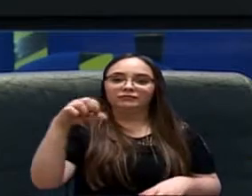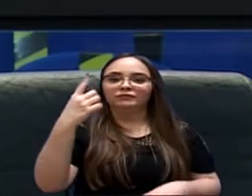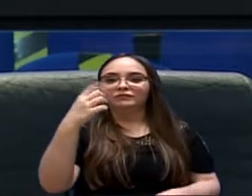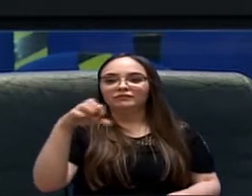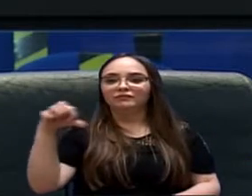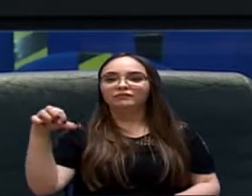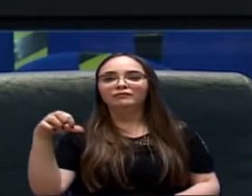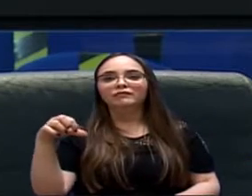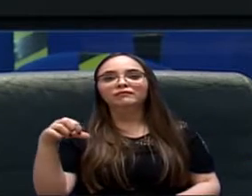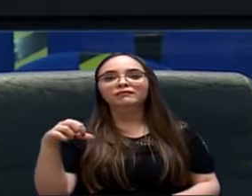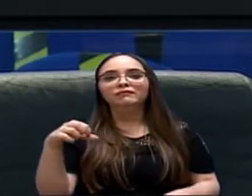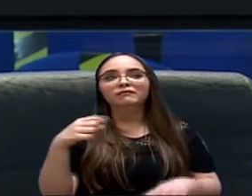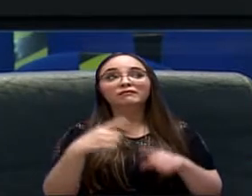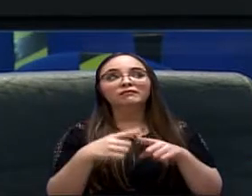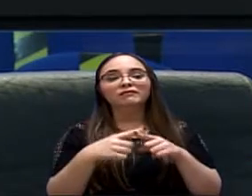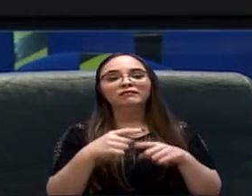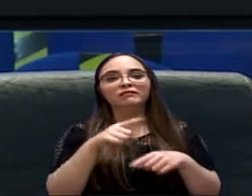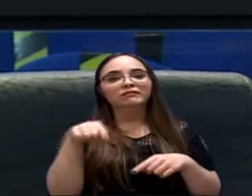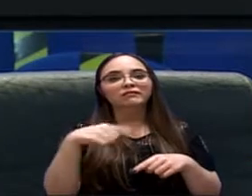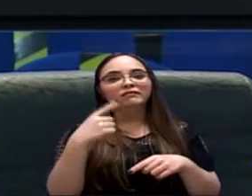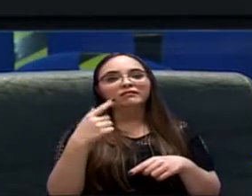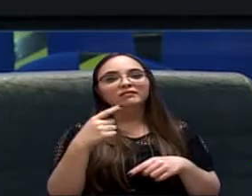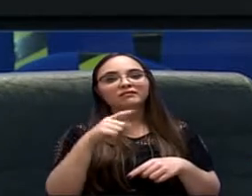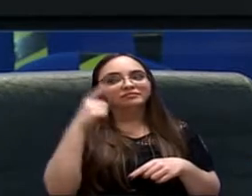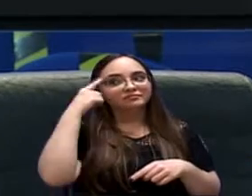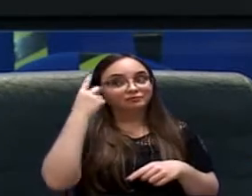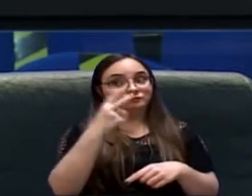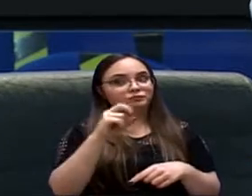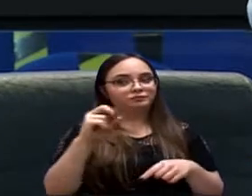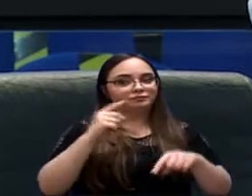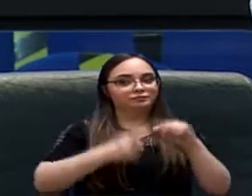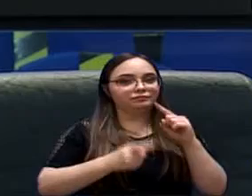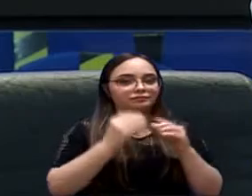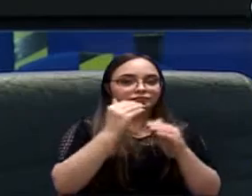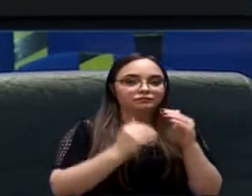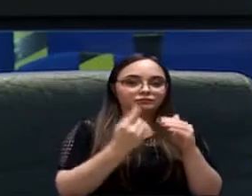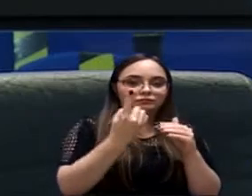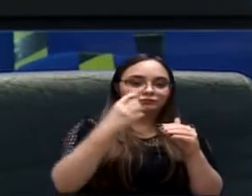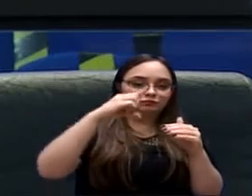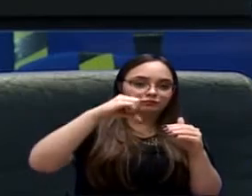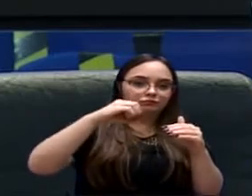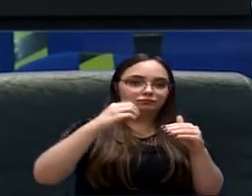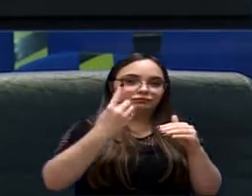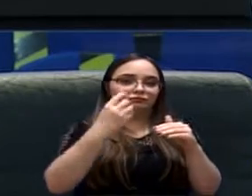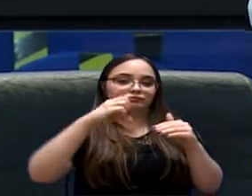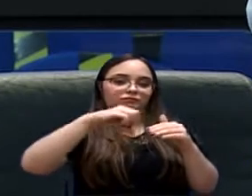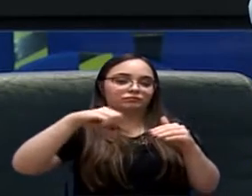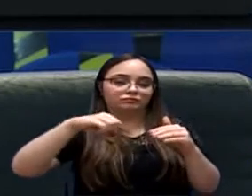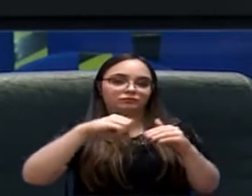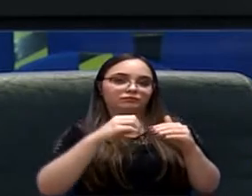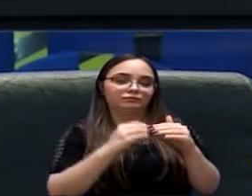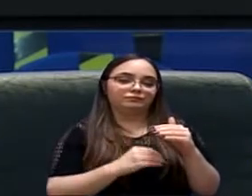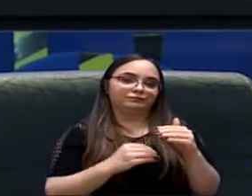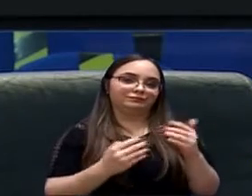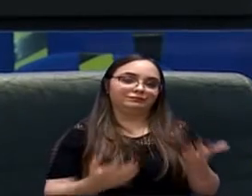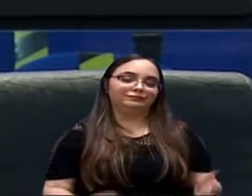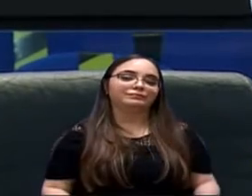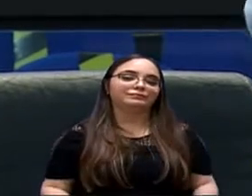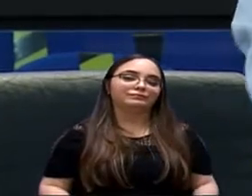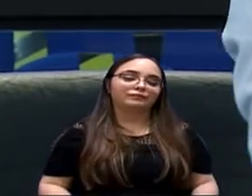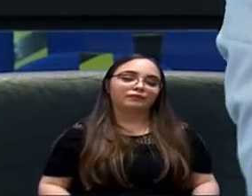para não ter essas medidas compensatórias e mitigatórias. Estou falando das duas coisas. Uma coisa é mitigar,